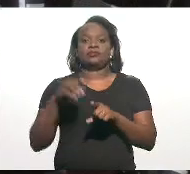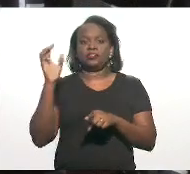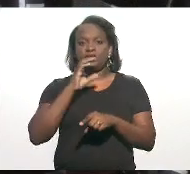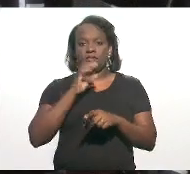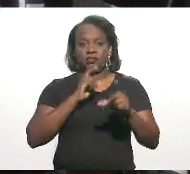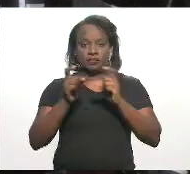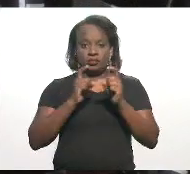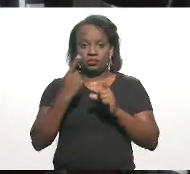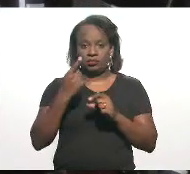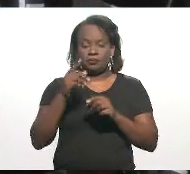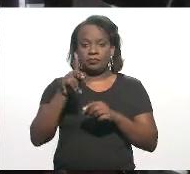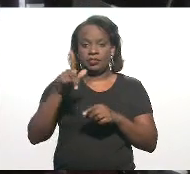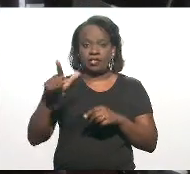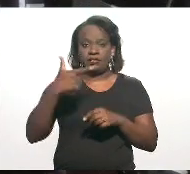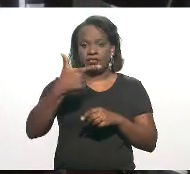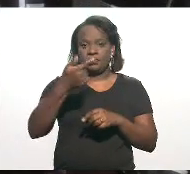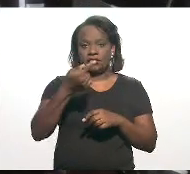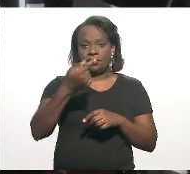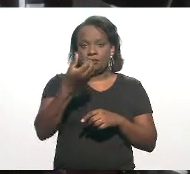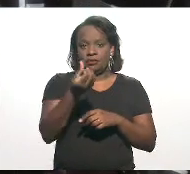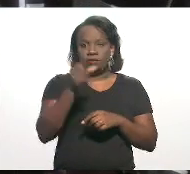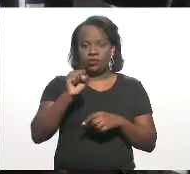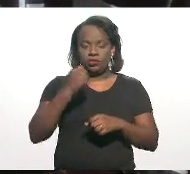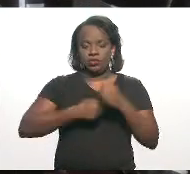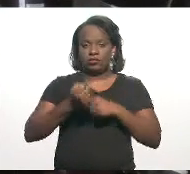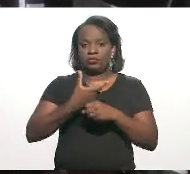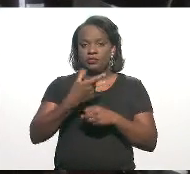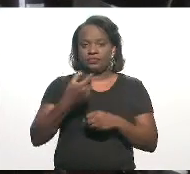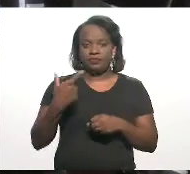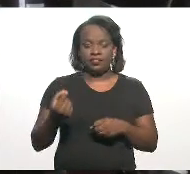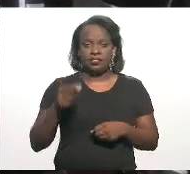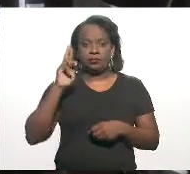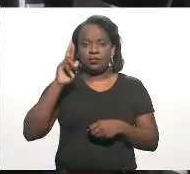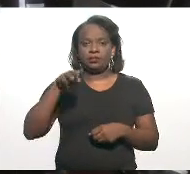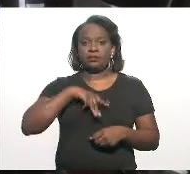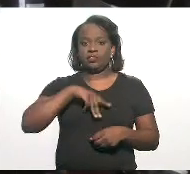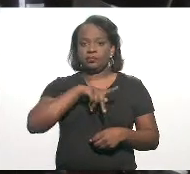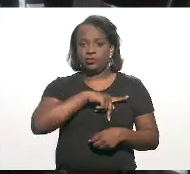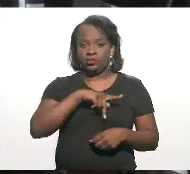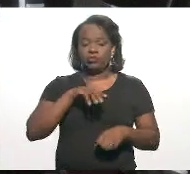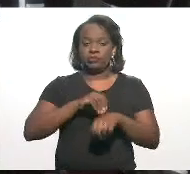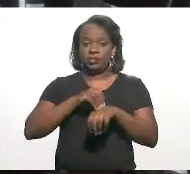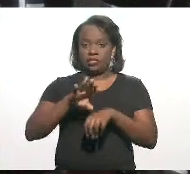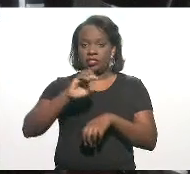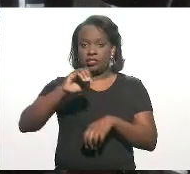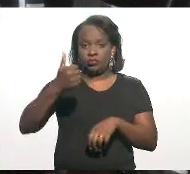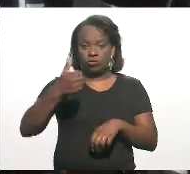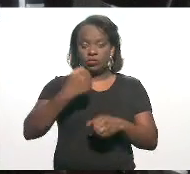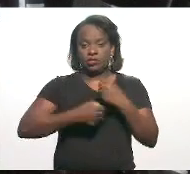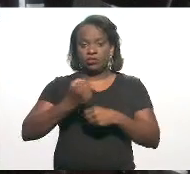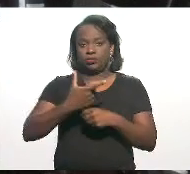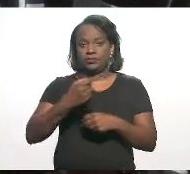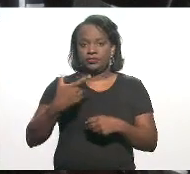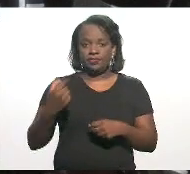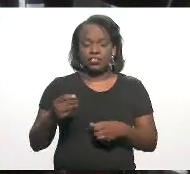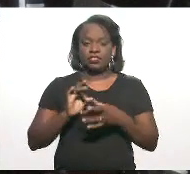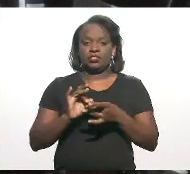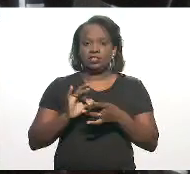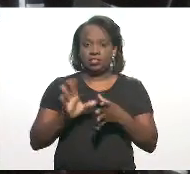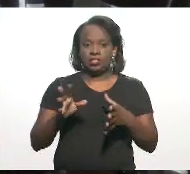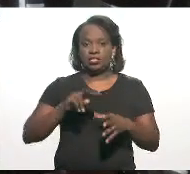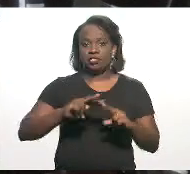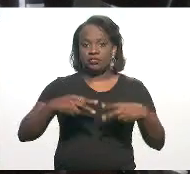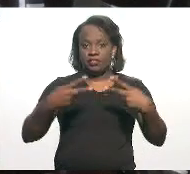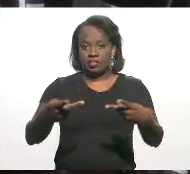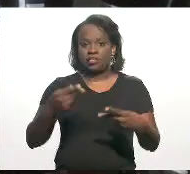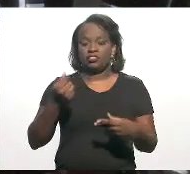urgência, discussão única, projeto de lei 2768-2020, de autoria do Ministério Público, mensagem 01 de 2020, que autoriza a transferência